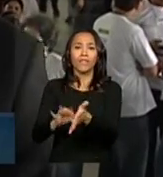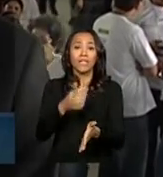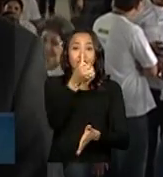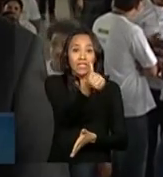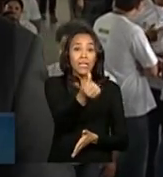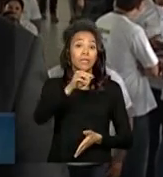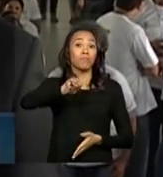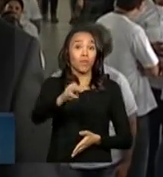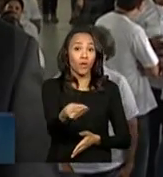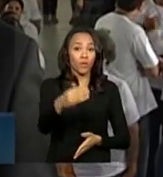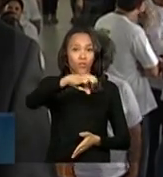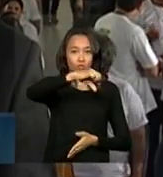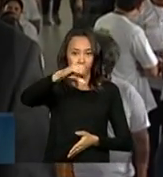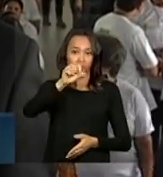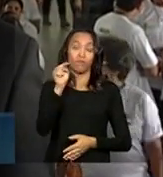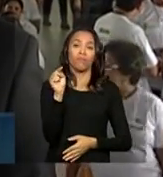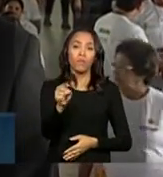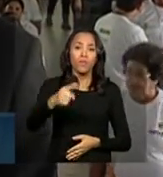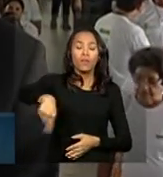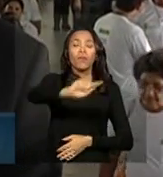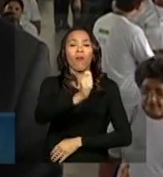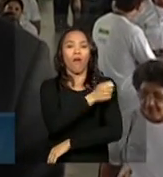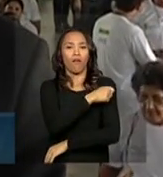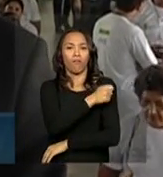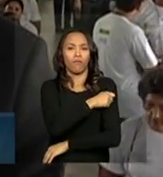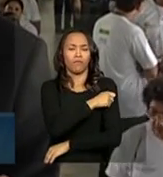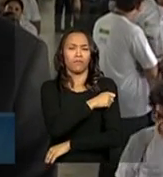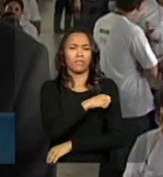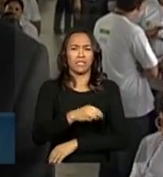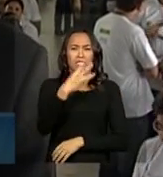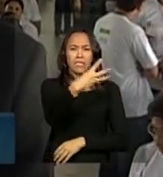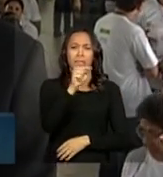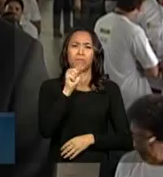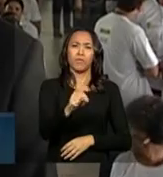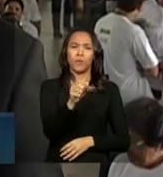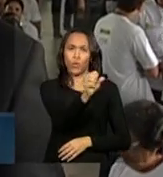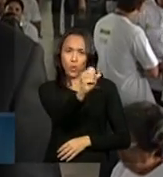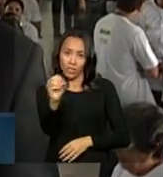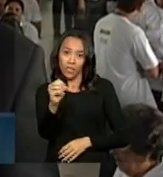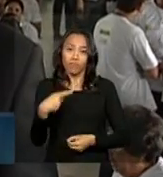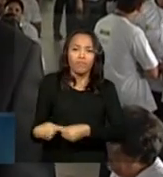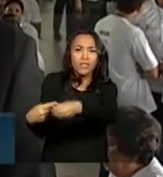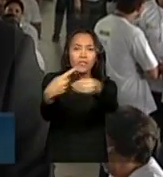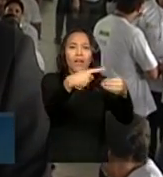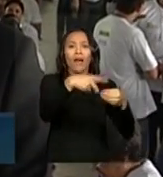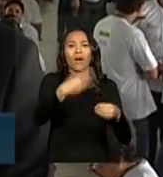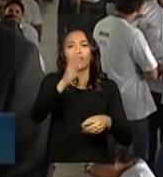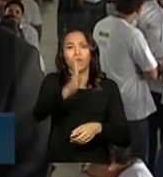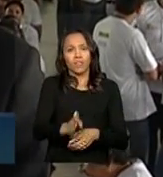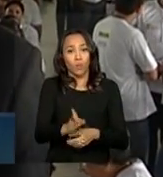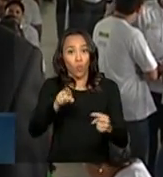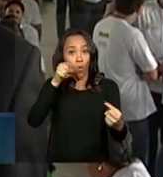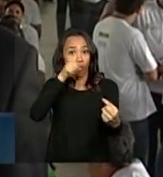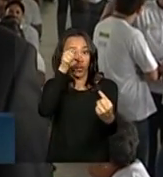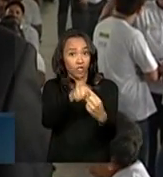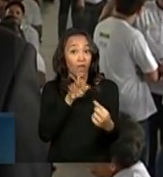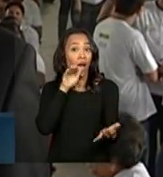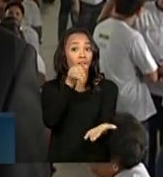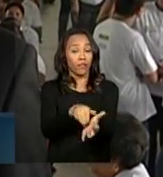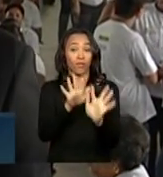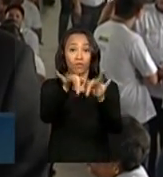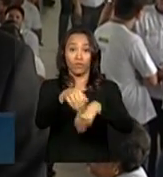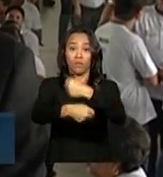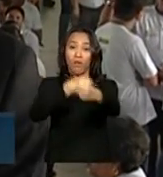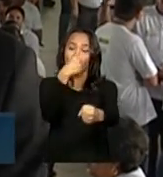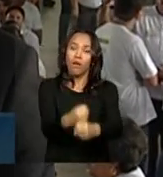milhões e 900 mil alunos em mais de 3.800 cidades brasileiras. A meta até o fim do ano é